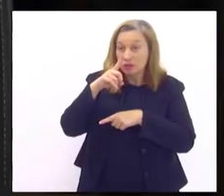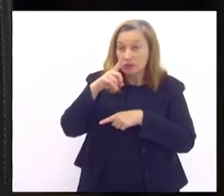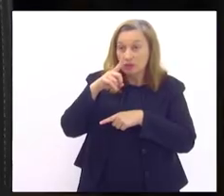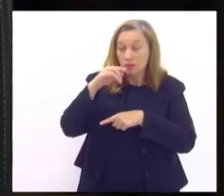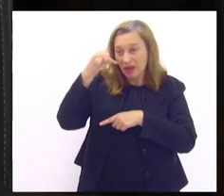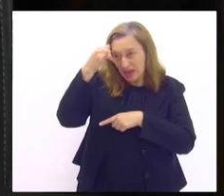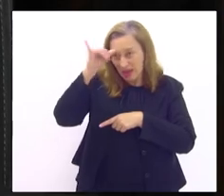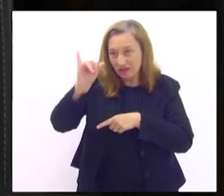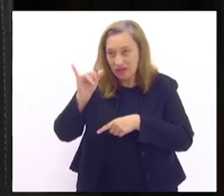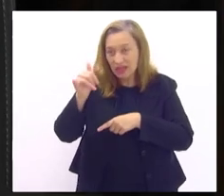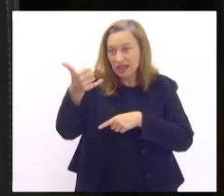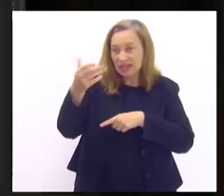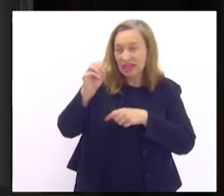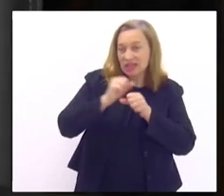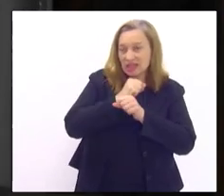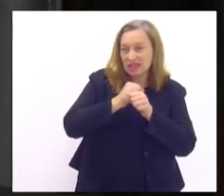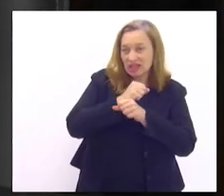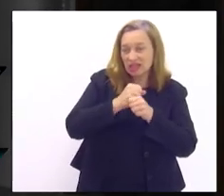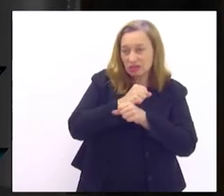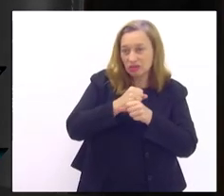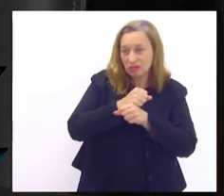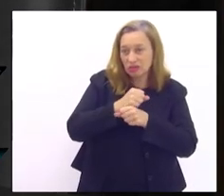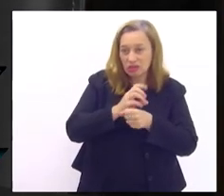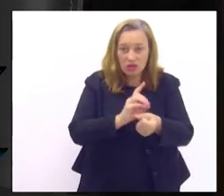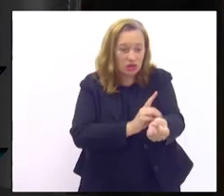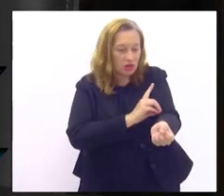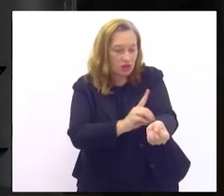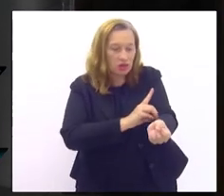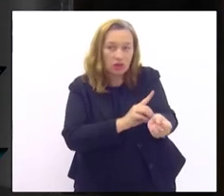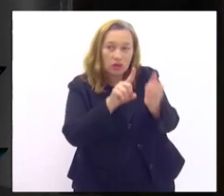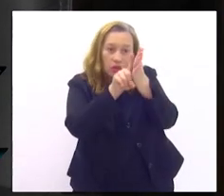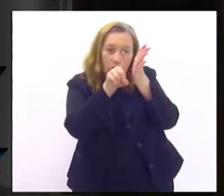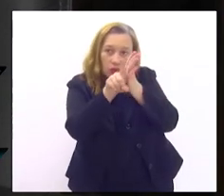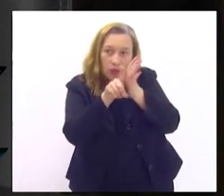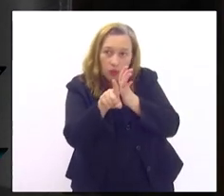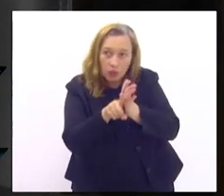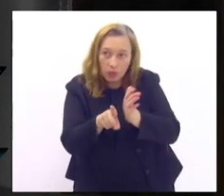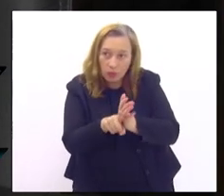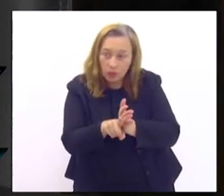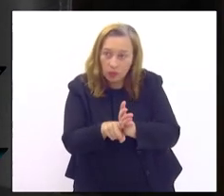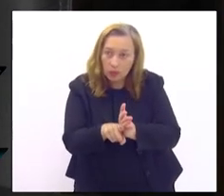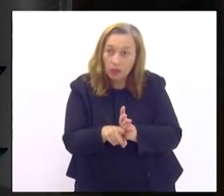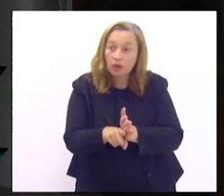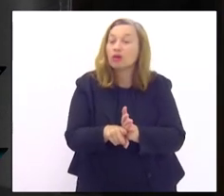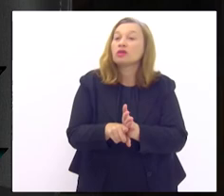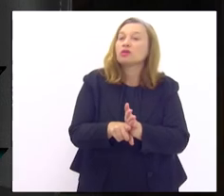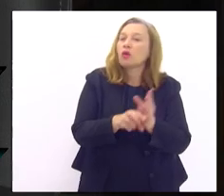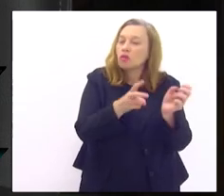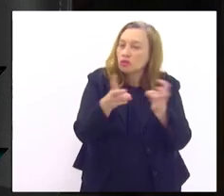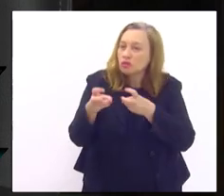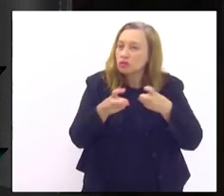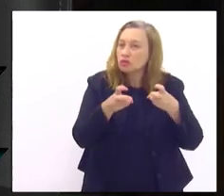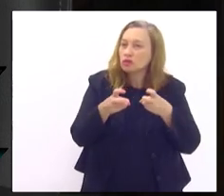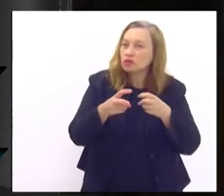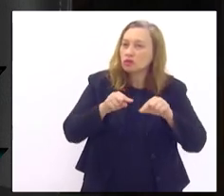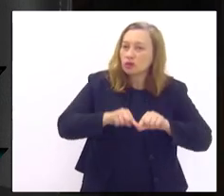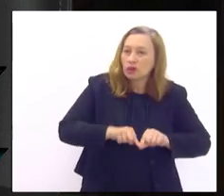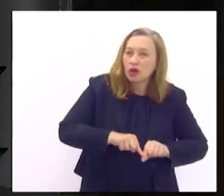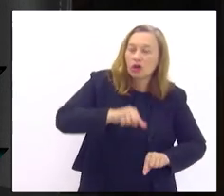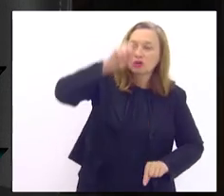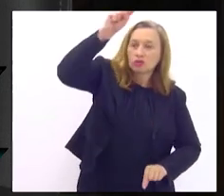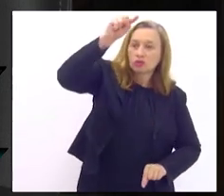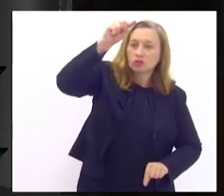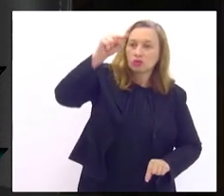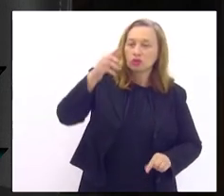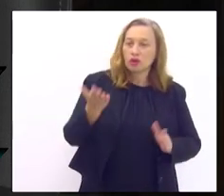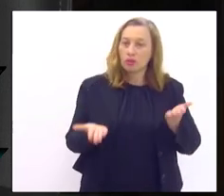então nós vamos estar aplicando o questionário Finderisk nós vamos estar verificando altura, peso o